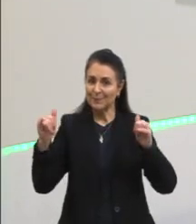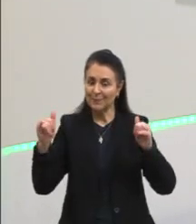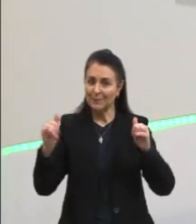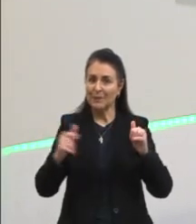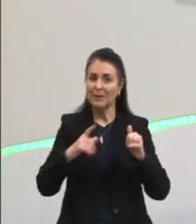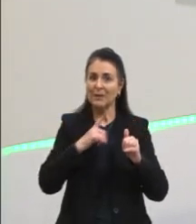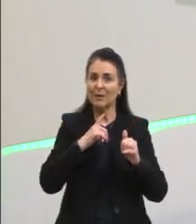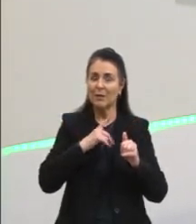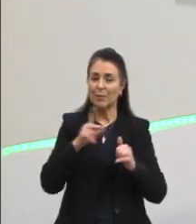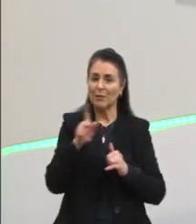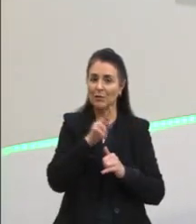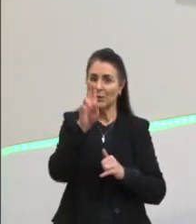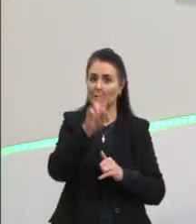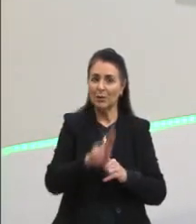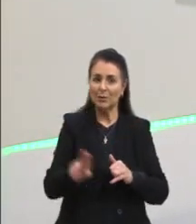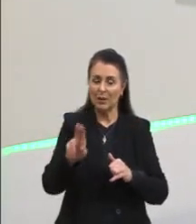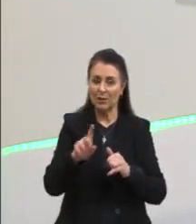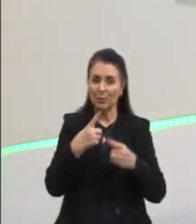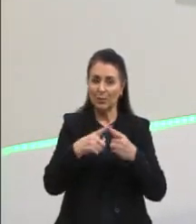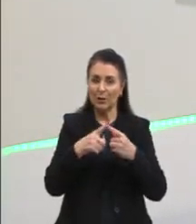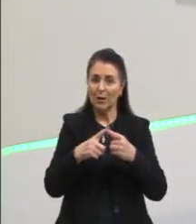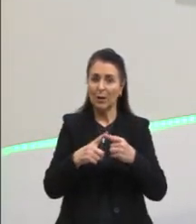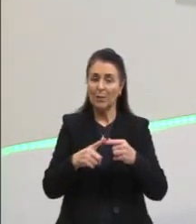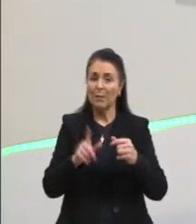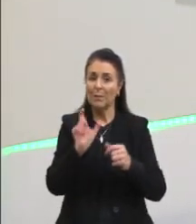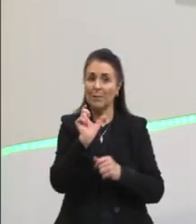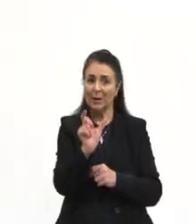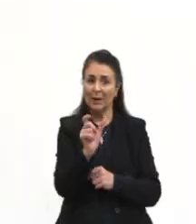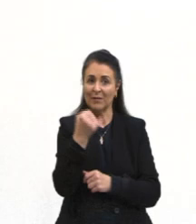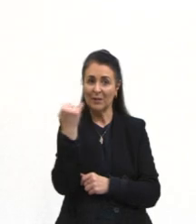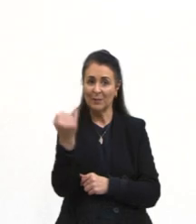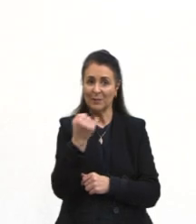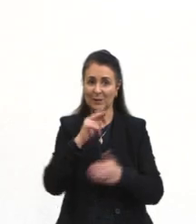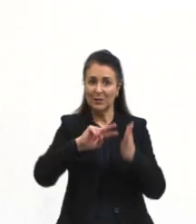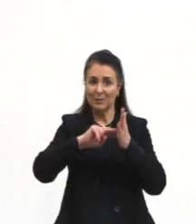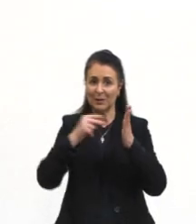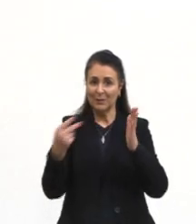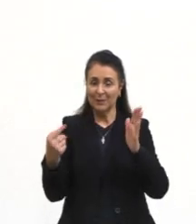coloquei aqui porque isso é uma palavra-chave para interpretar essa questão.